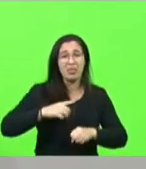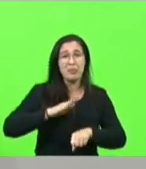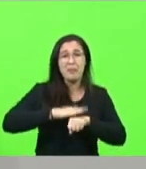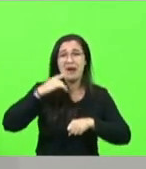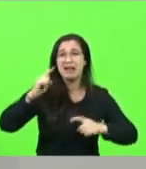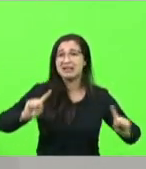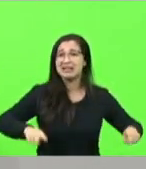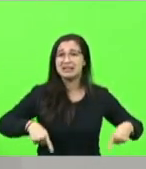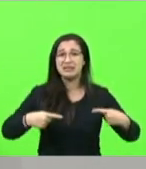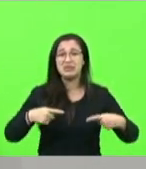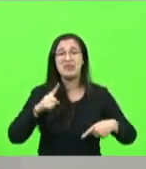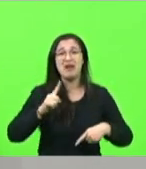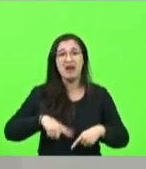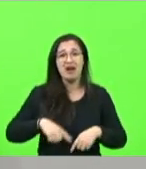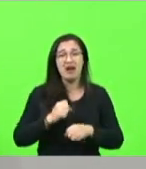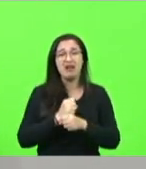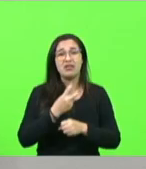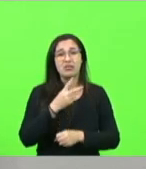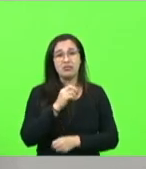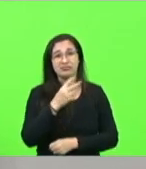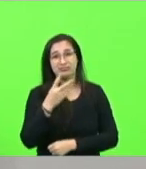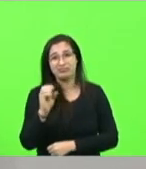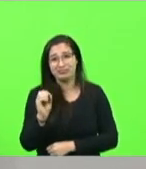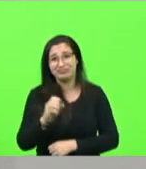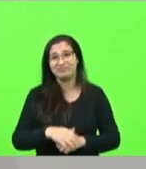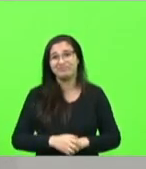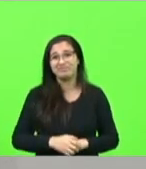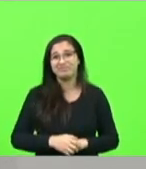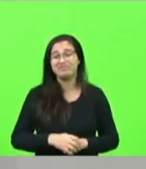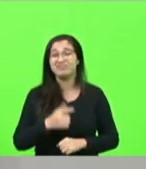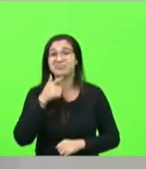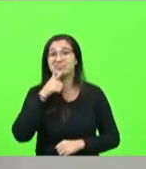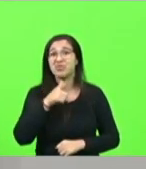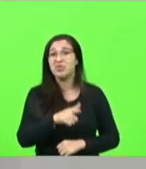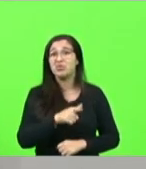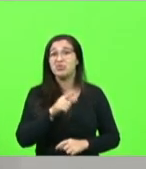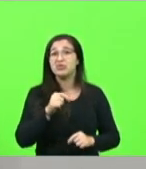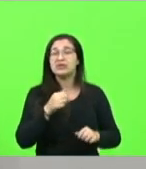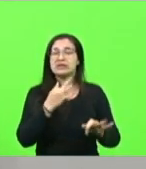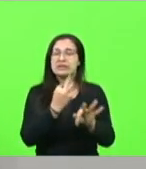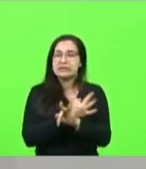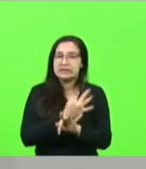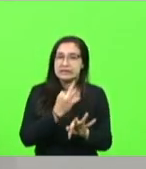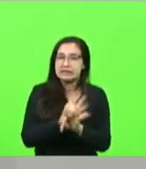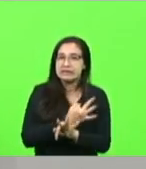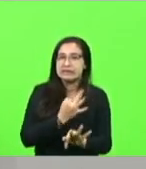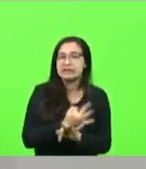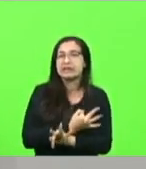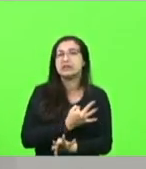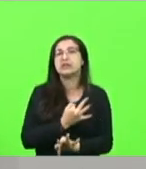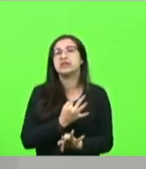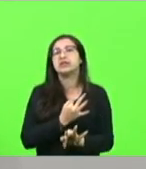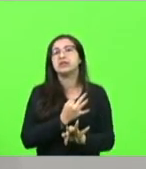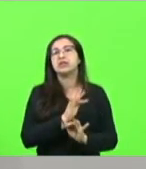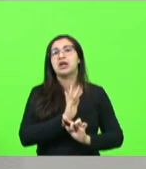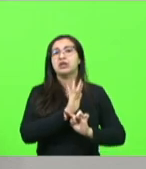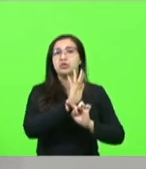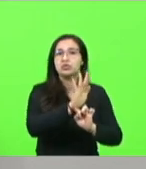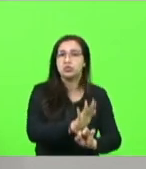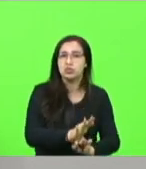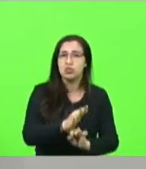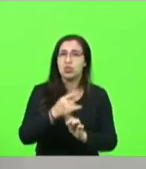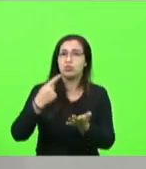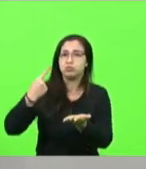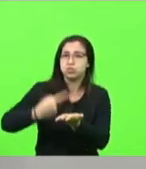CIE, que foi o ano de 2020, nós superamos, suportamos, seguramos os nossos parceiros, os